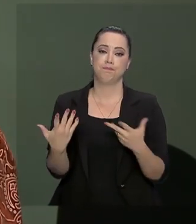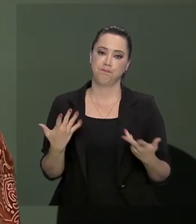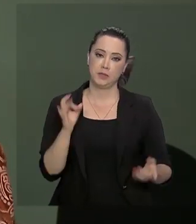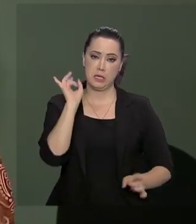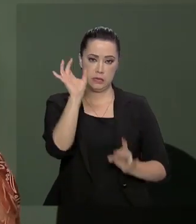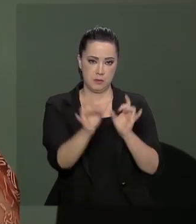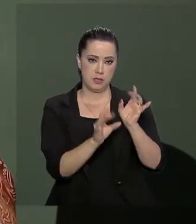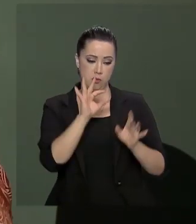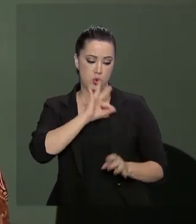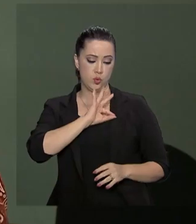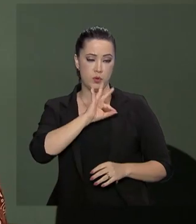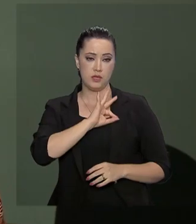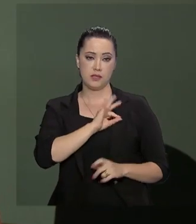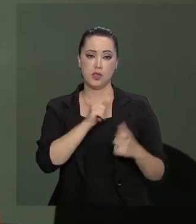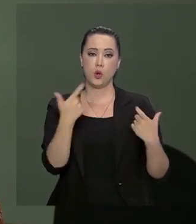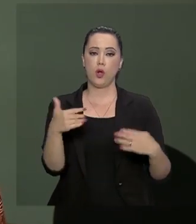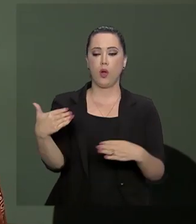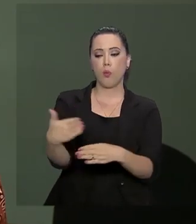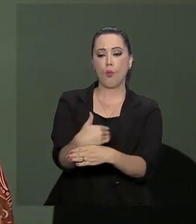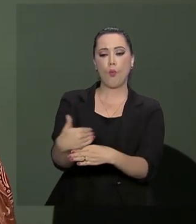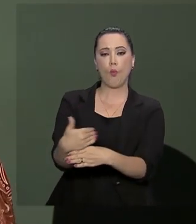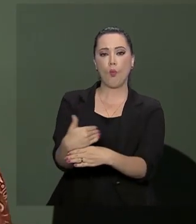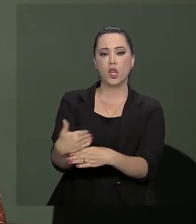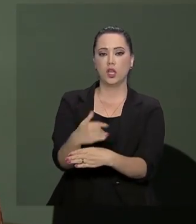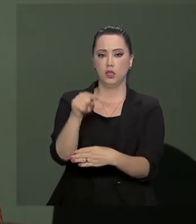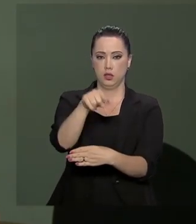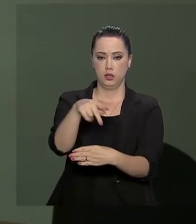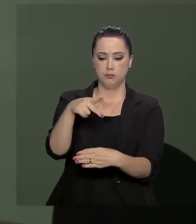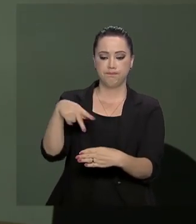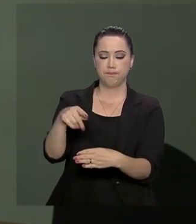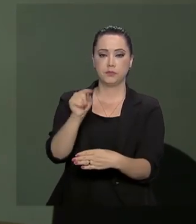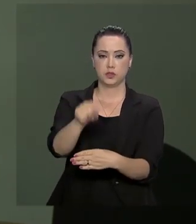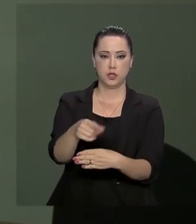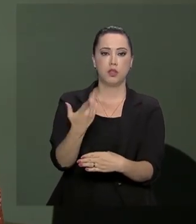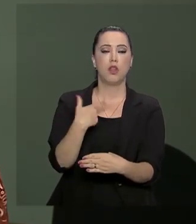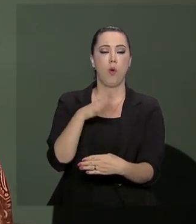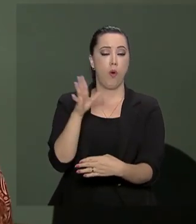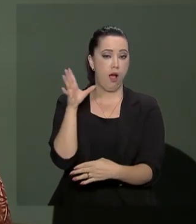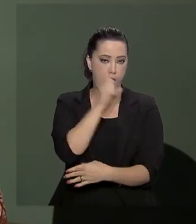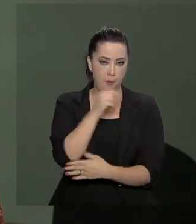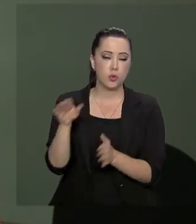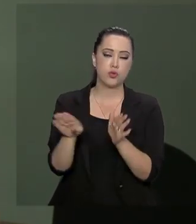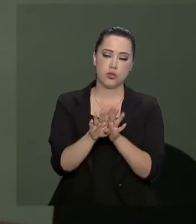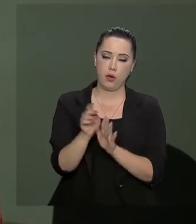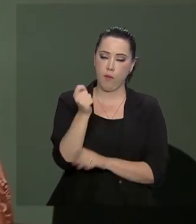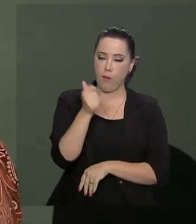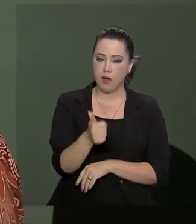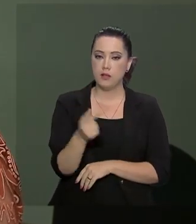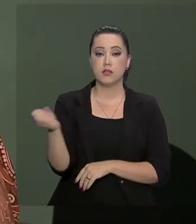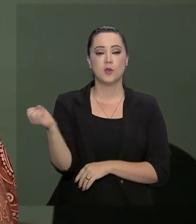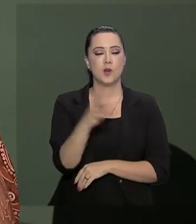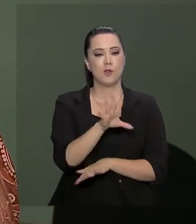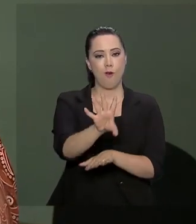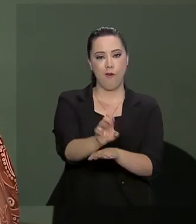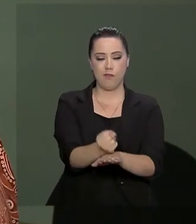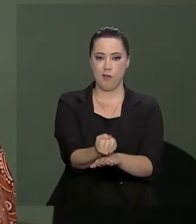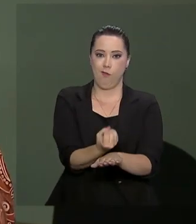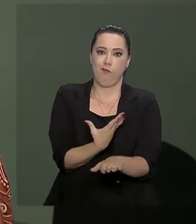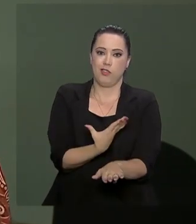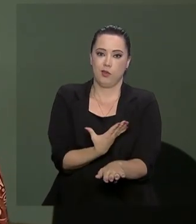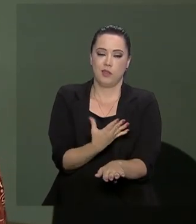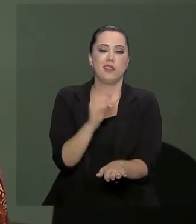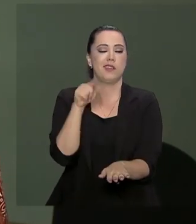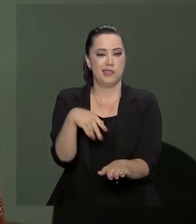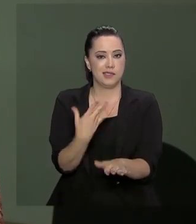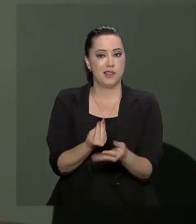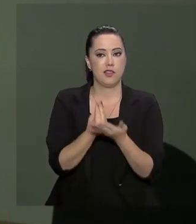Especialmente os policiais que estão em área de fronteira. Então, os aplicativos serão entregues em breve. E temos uma nova ouvidoria que está sendo entregue para o